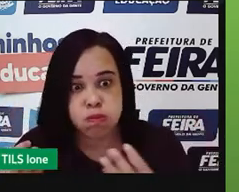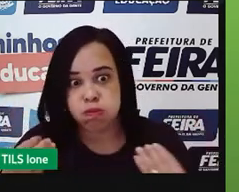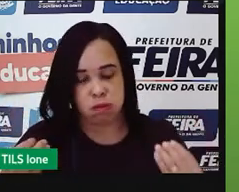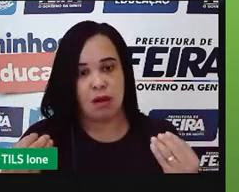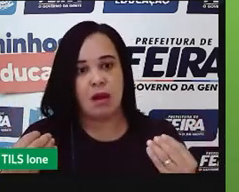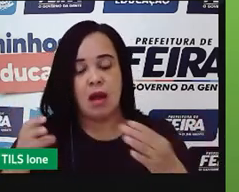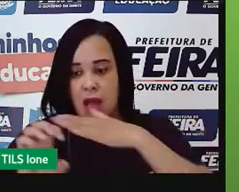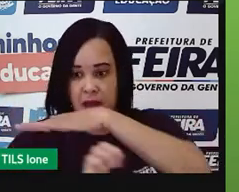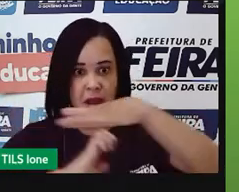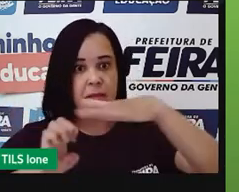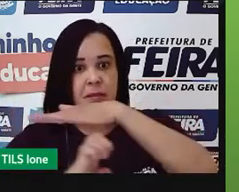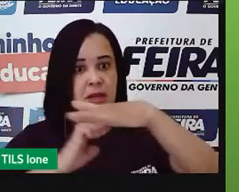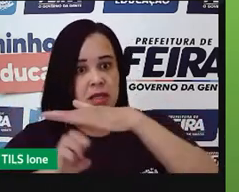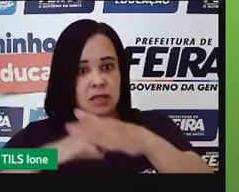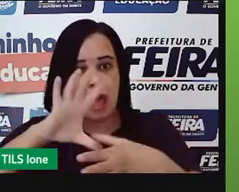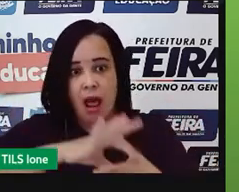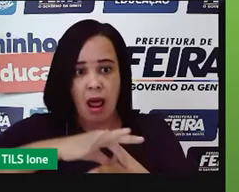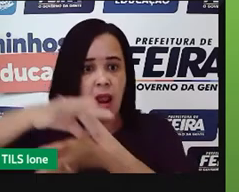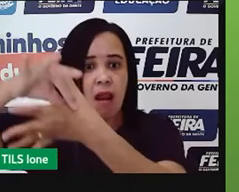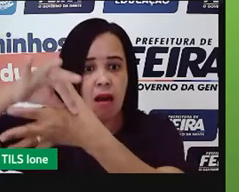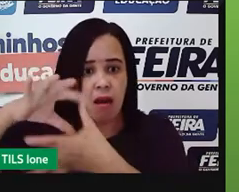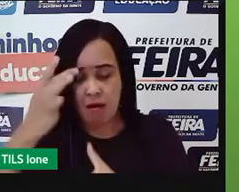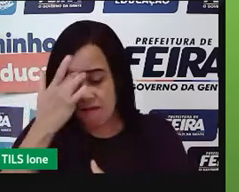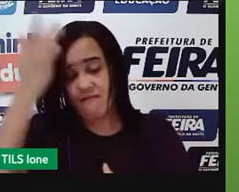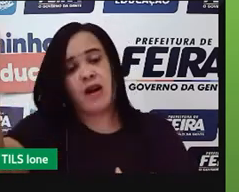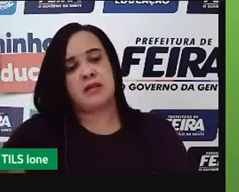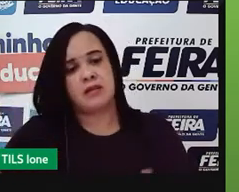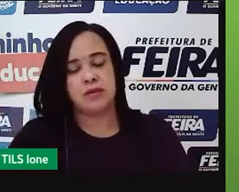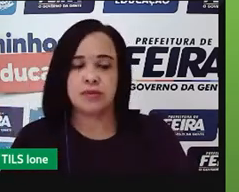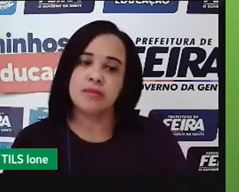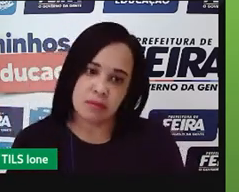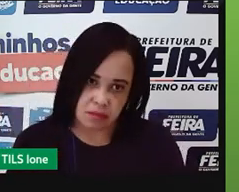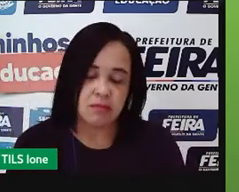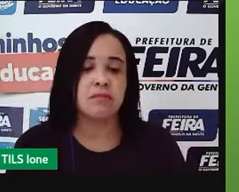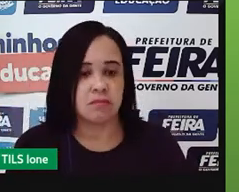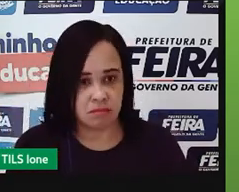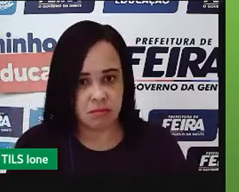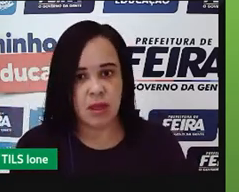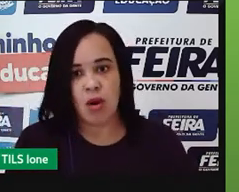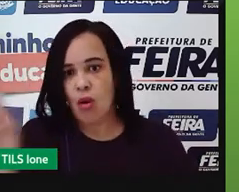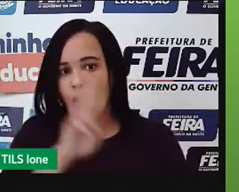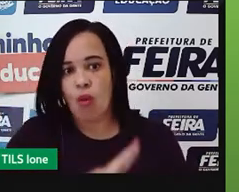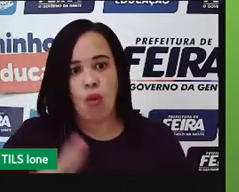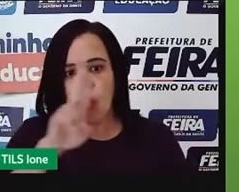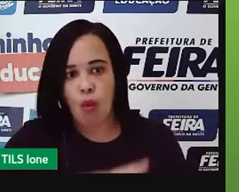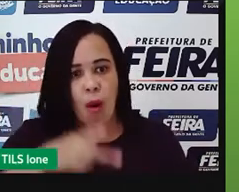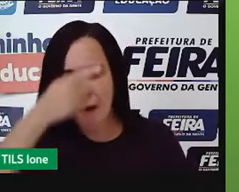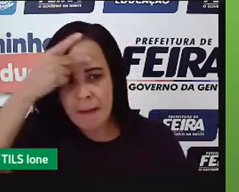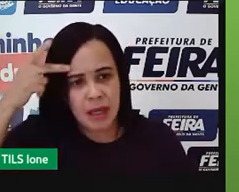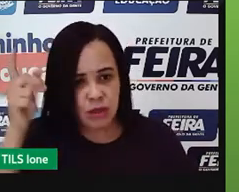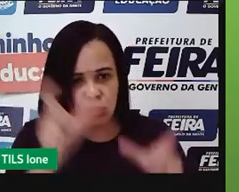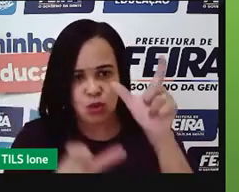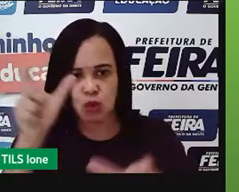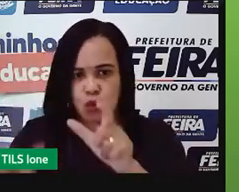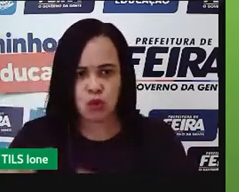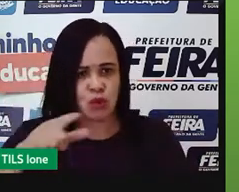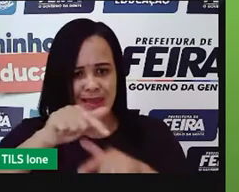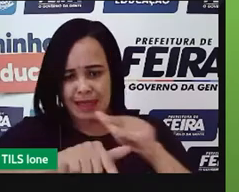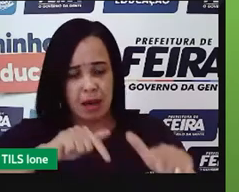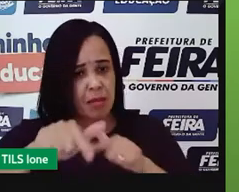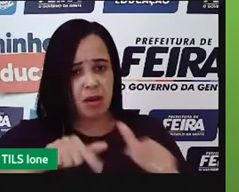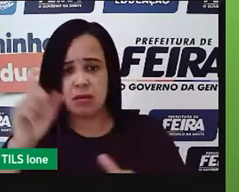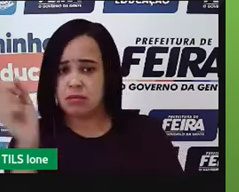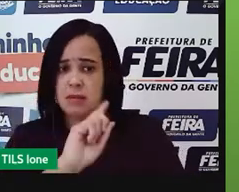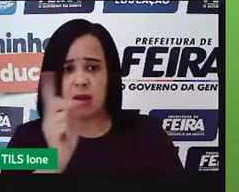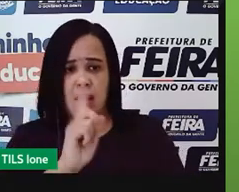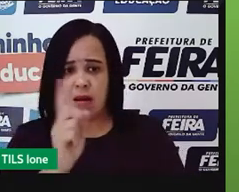indústria precisa pra poder ir lá, né, pra parte de texto. Não utiliza tanta mão de obra assim, né, e a maioria